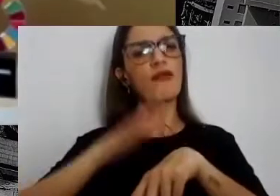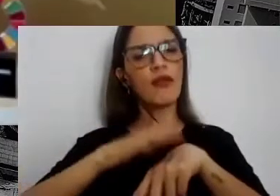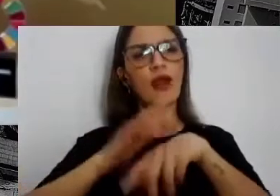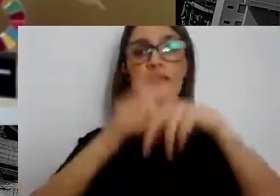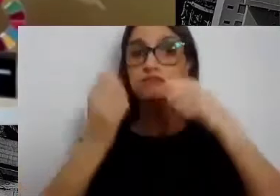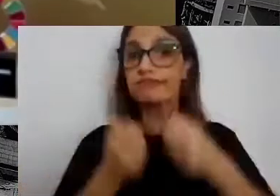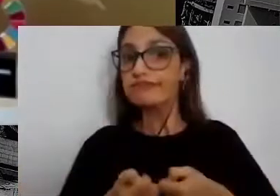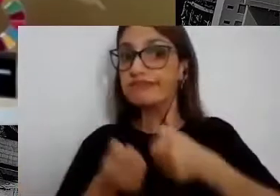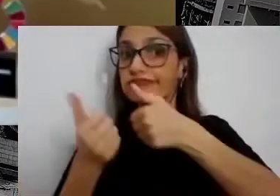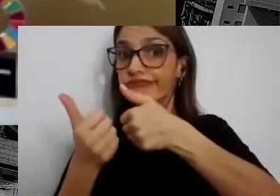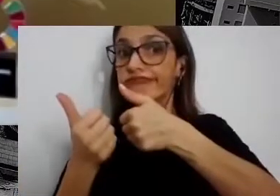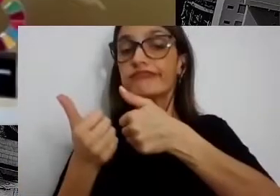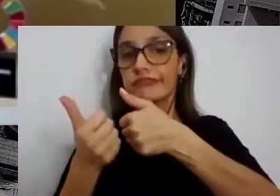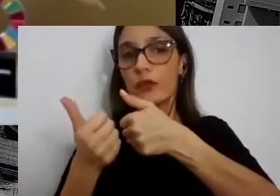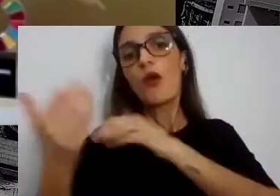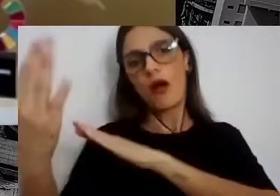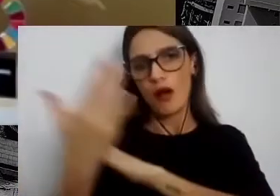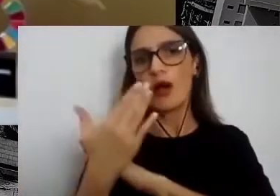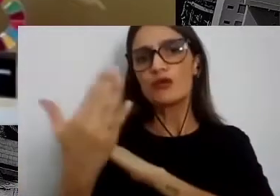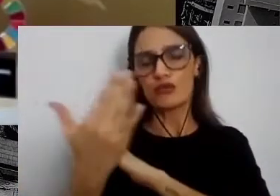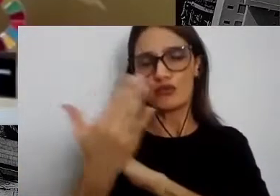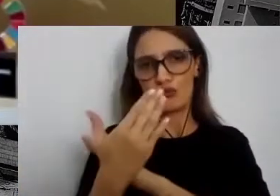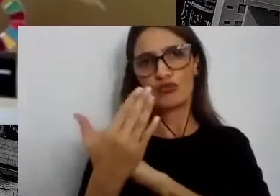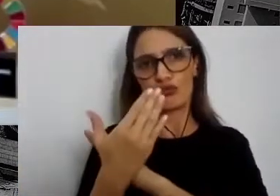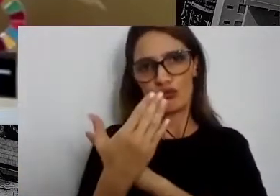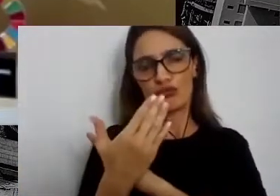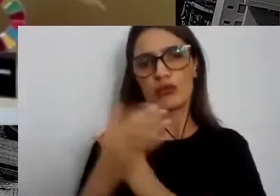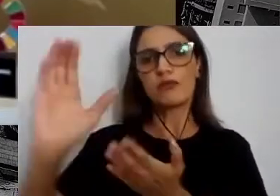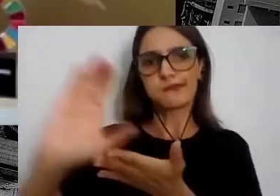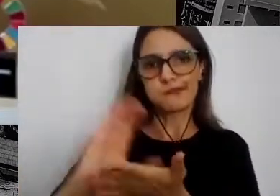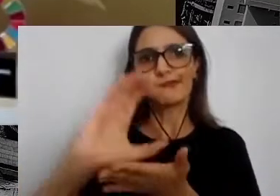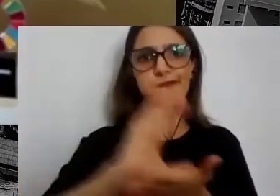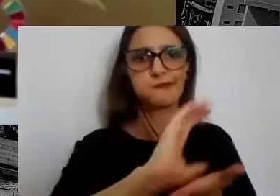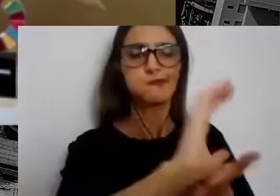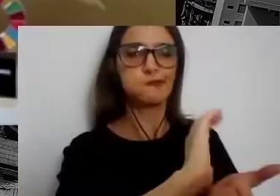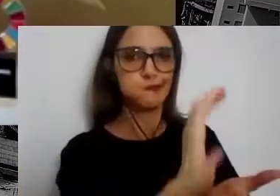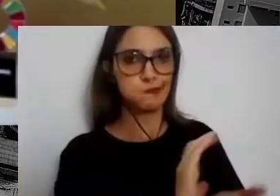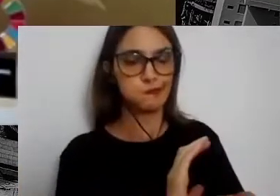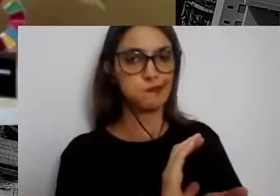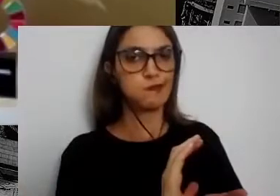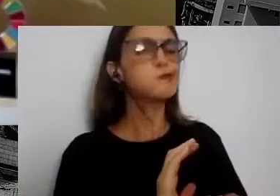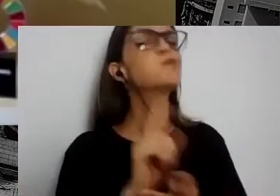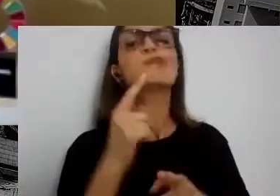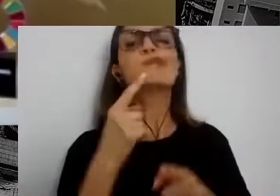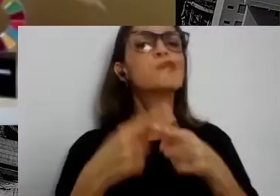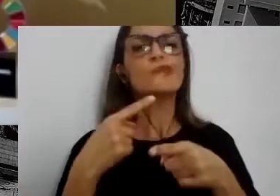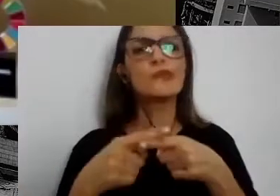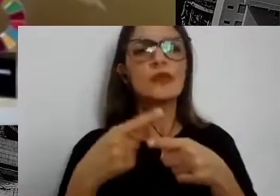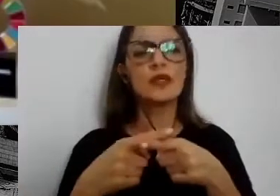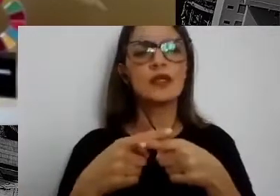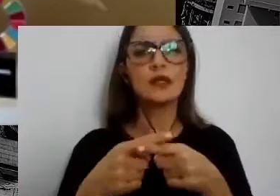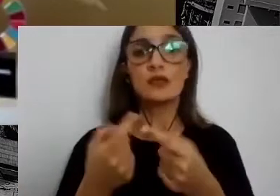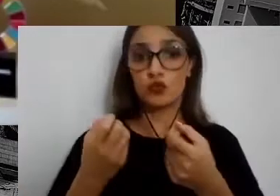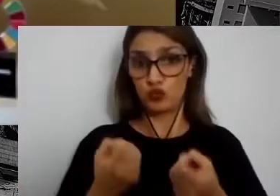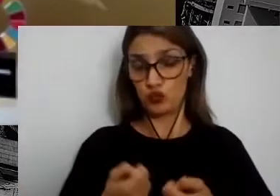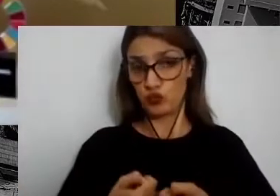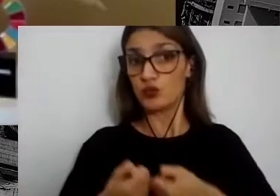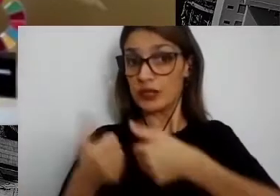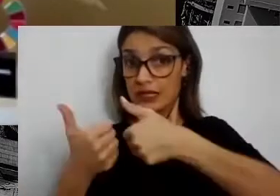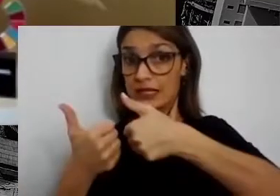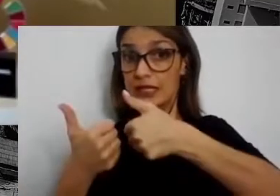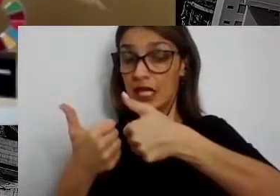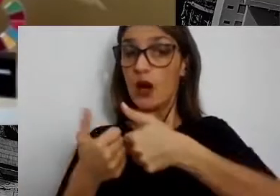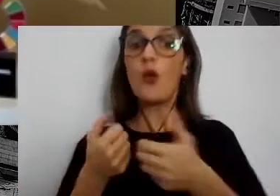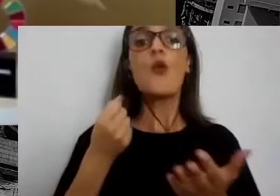e nos ajudar com esses recursos. A ideia é que essas doações sejam destinadas para a compra de